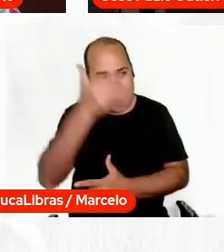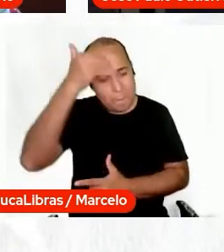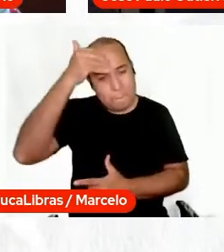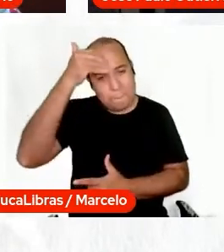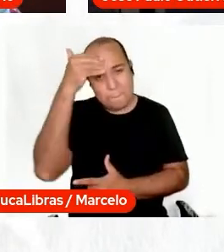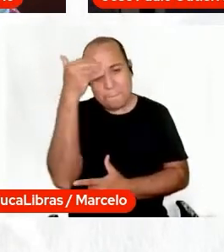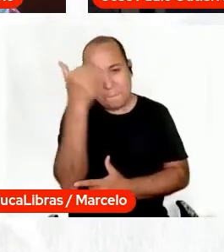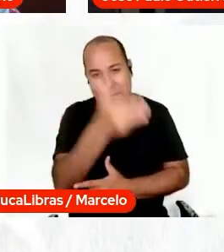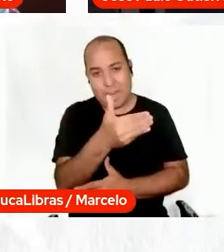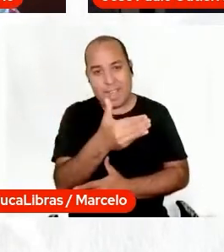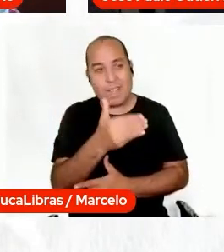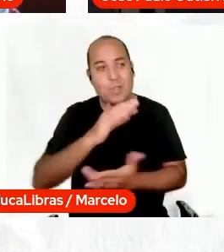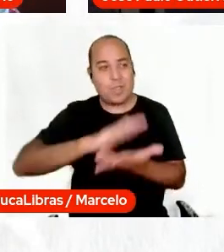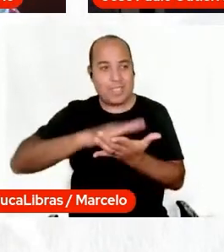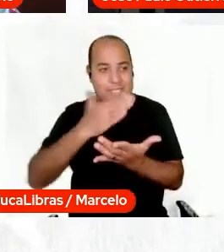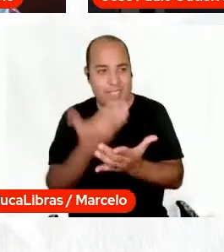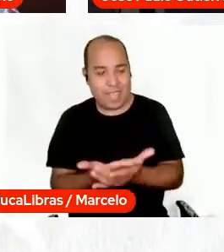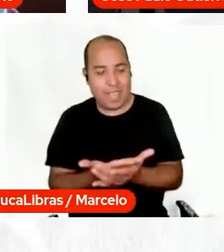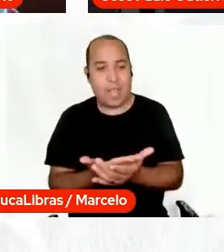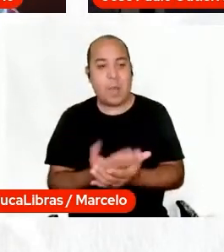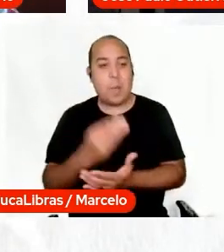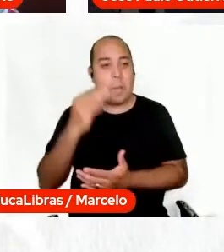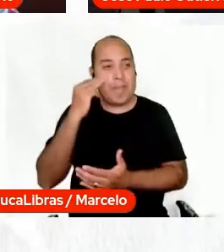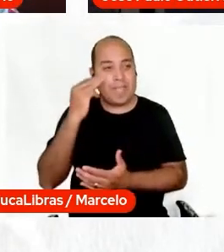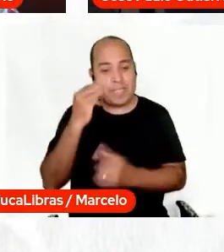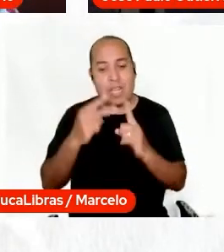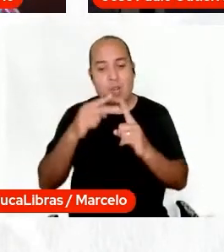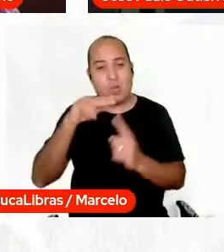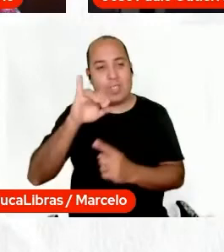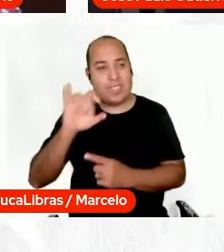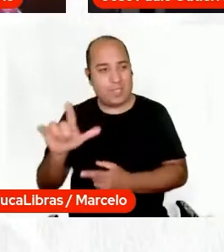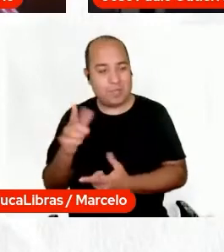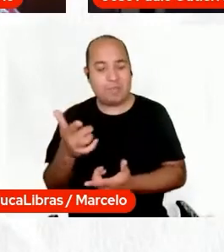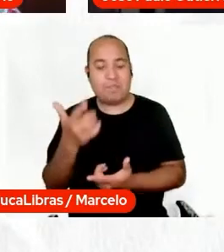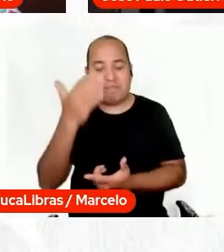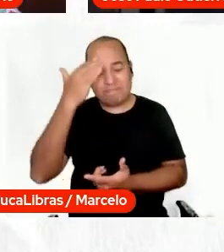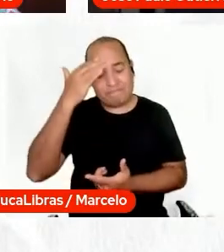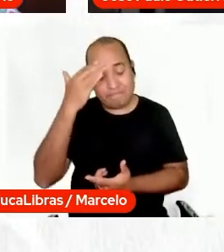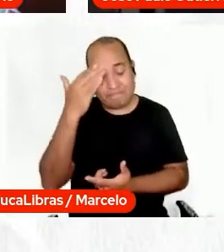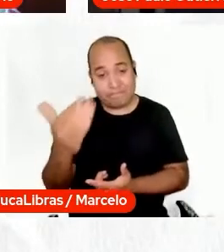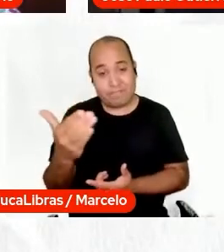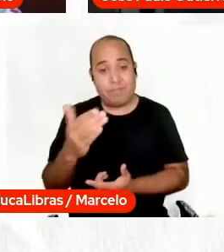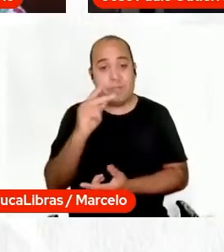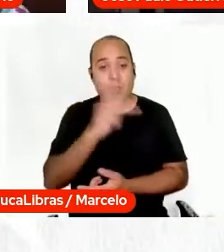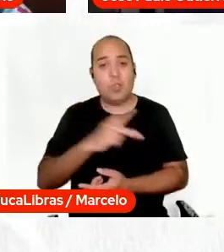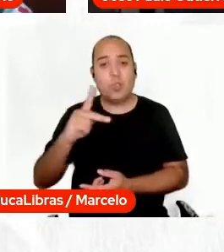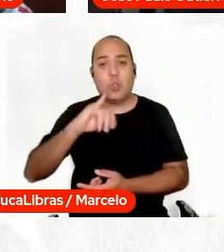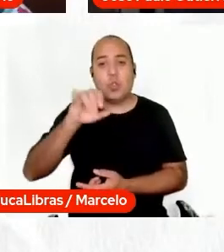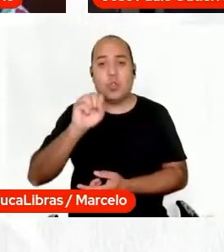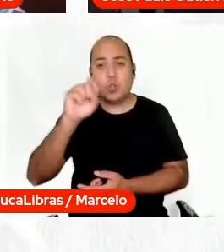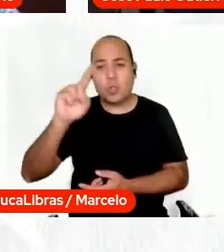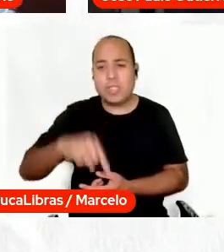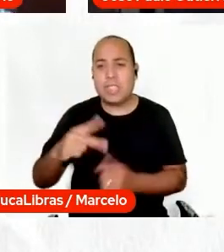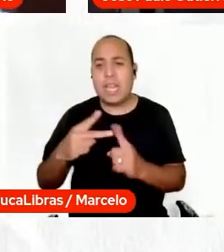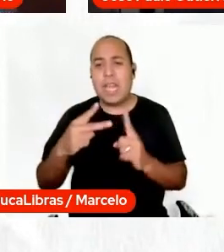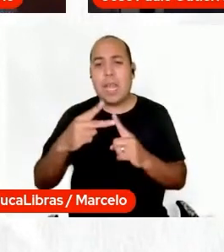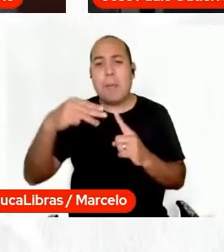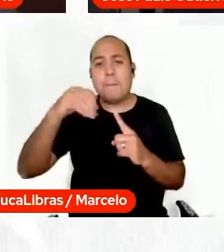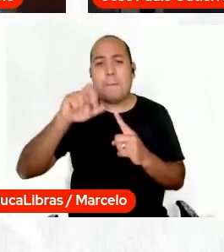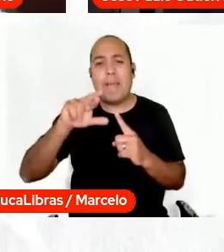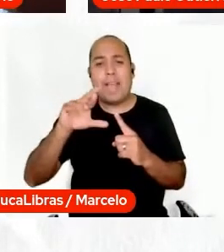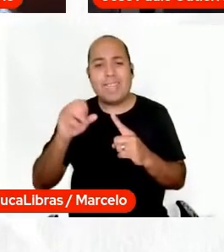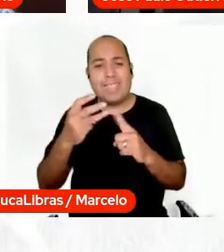aos intérpretes, obrigada Marcelo e ao Nil, obrigada, professor José Paulo, Maria Beatriz, professor